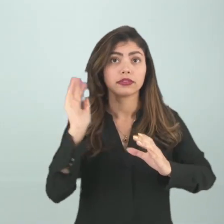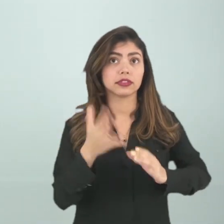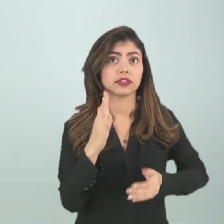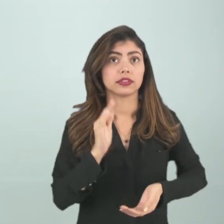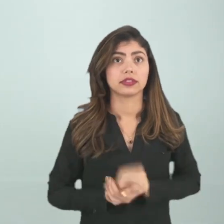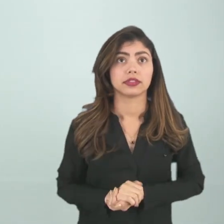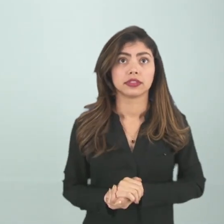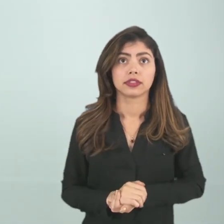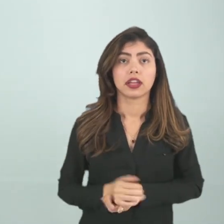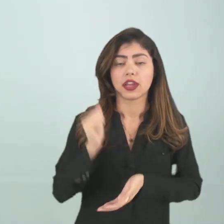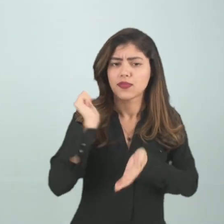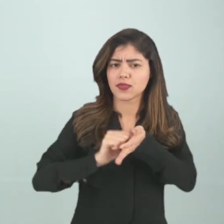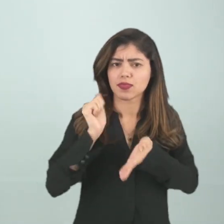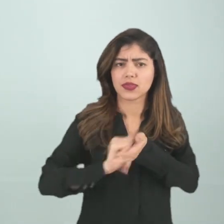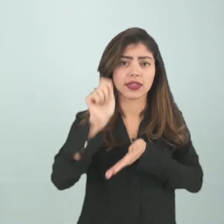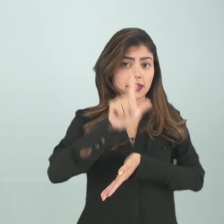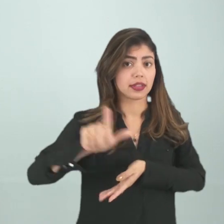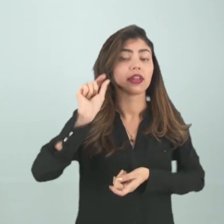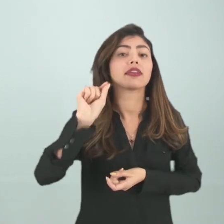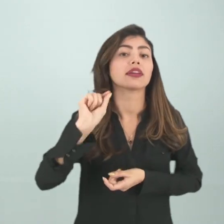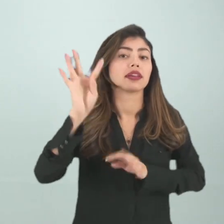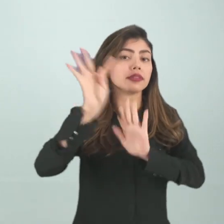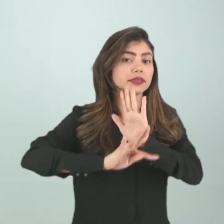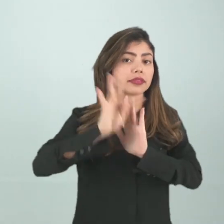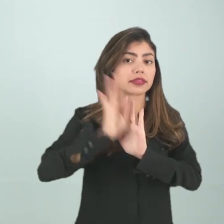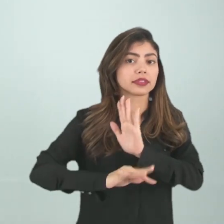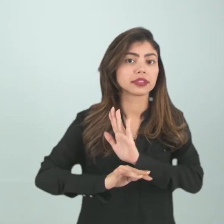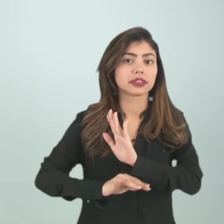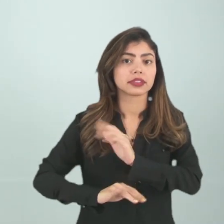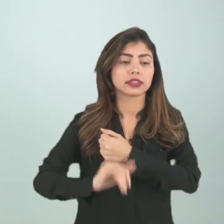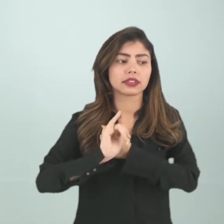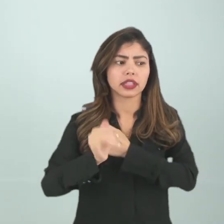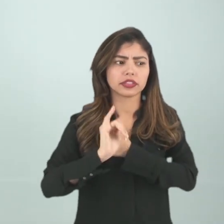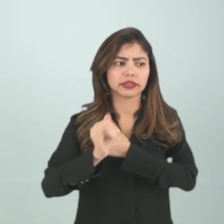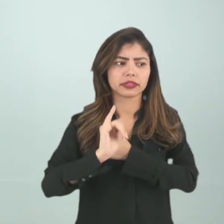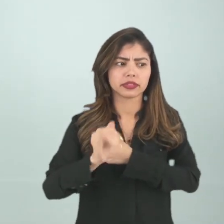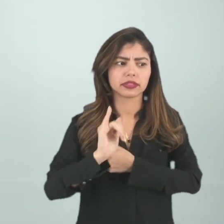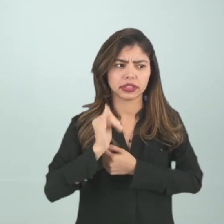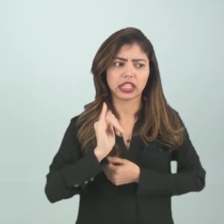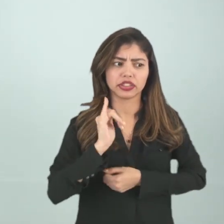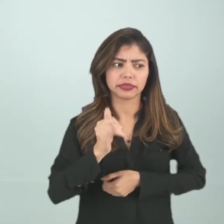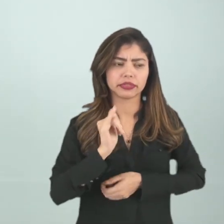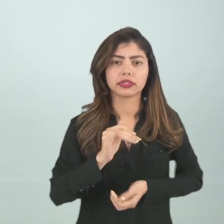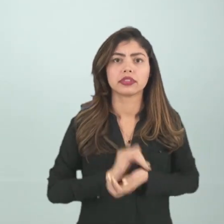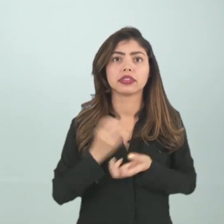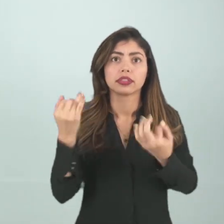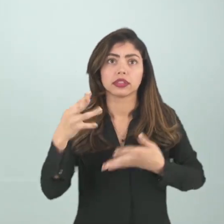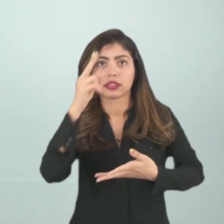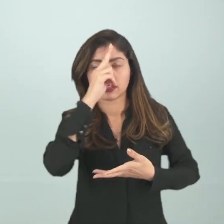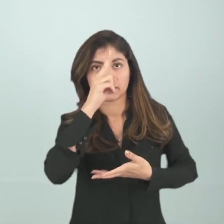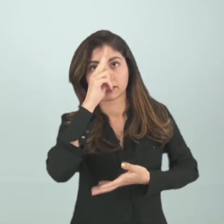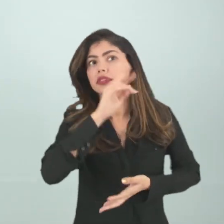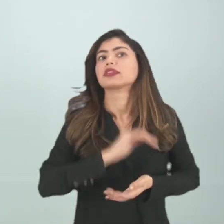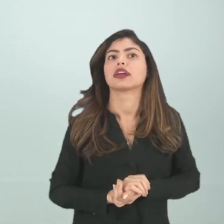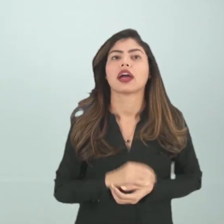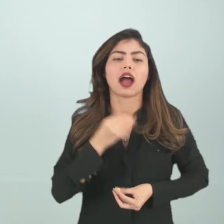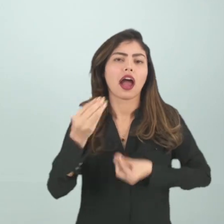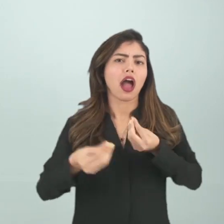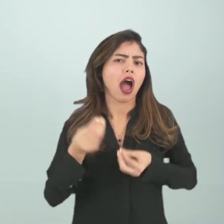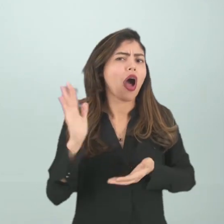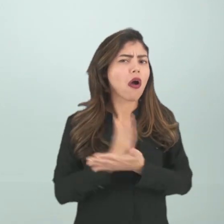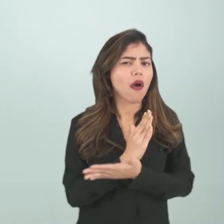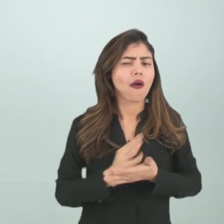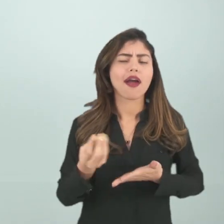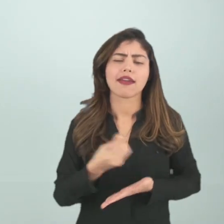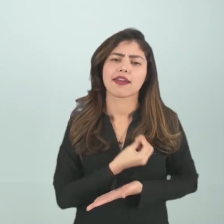memórias literárias são textos narrativos, então vai se contar aí uma lembrança, aí algo que